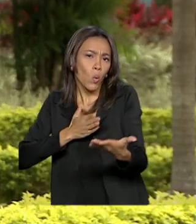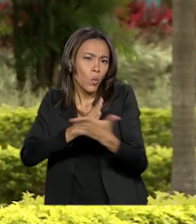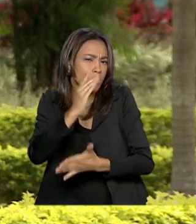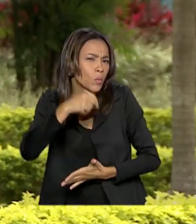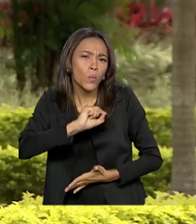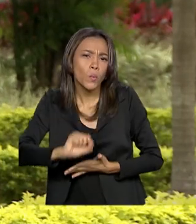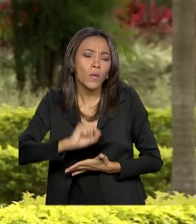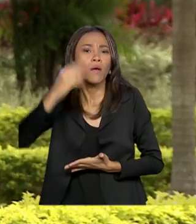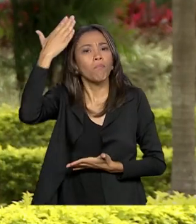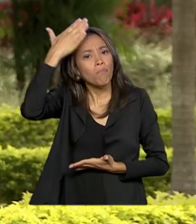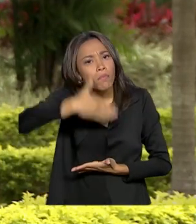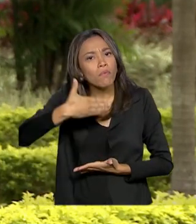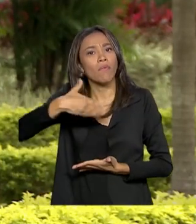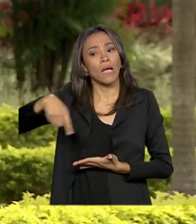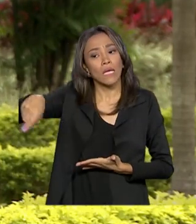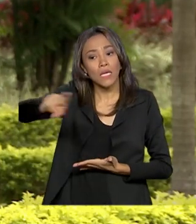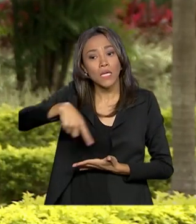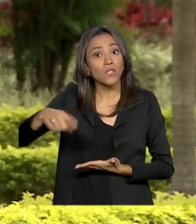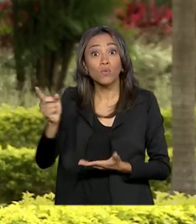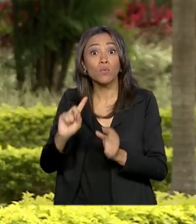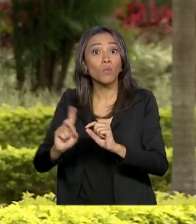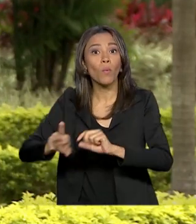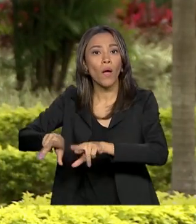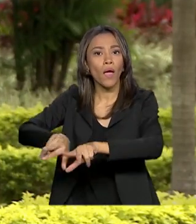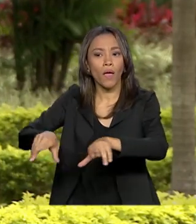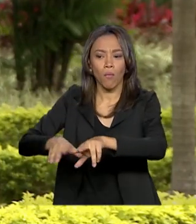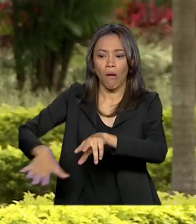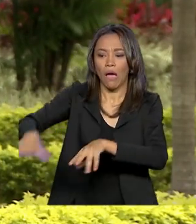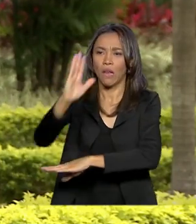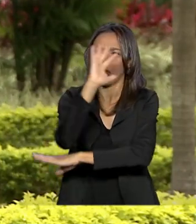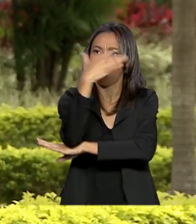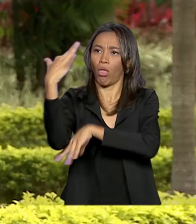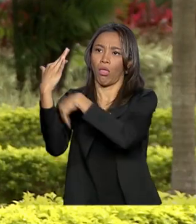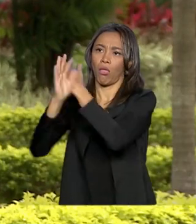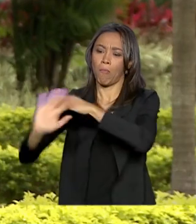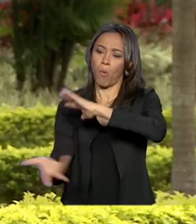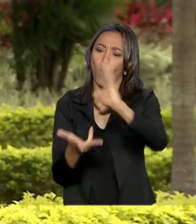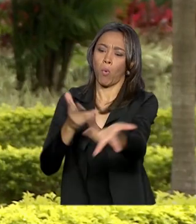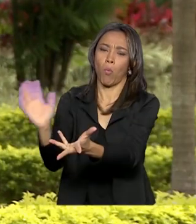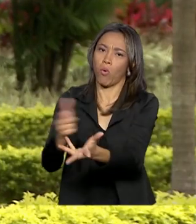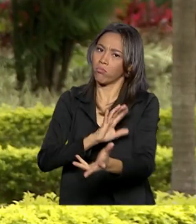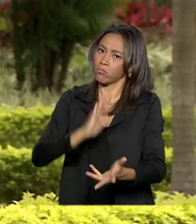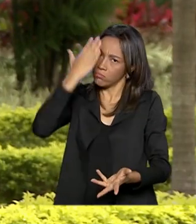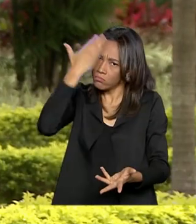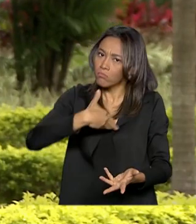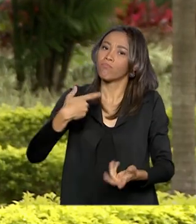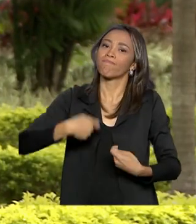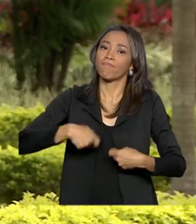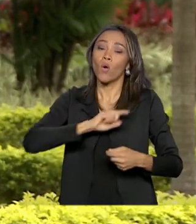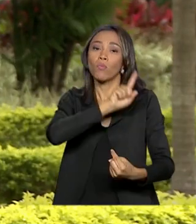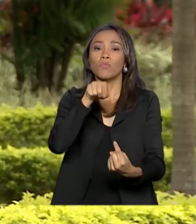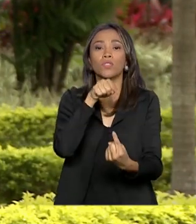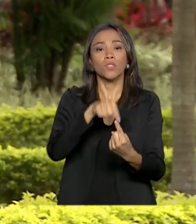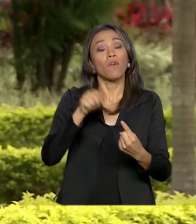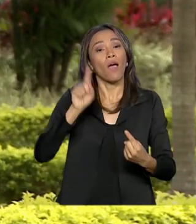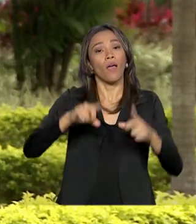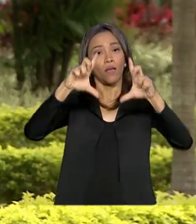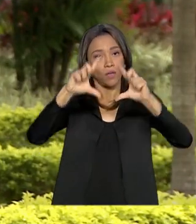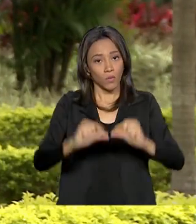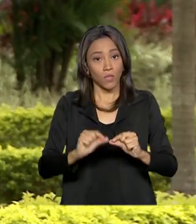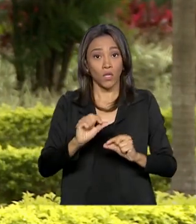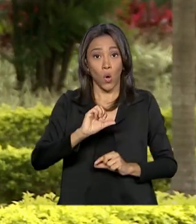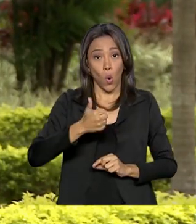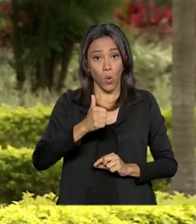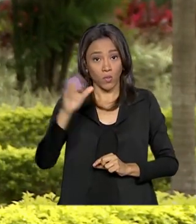comprovar que a matéria-prima não veio de uma área que sofreu desmatamento. A expectativa é reduzir em 11% as